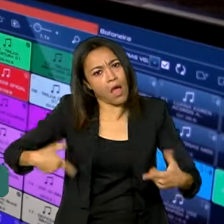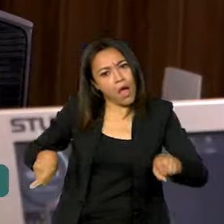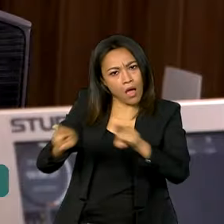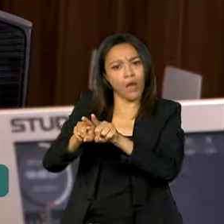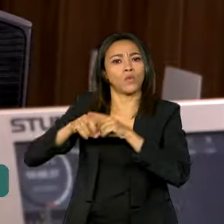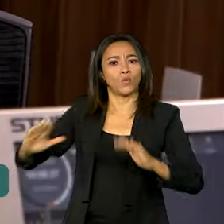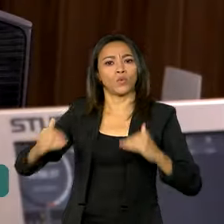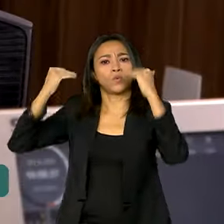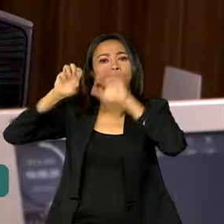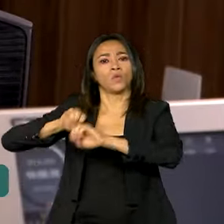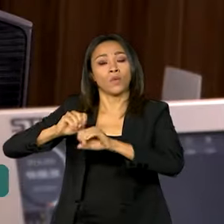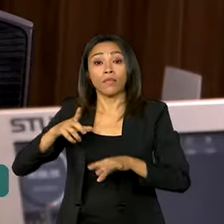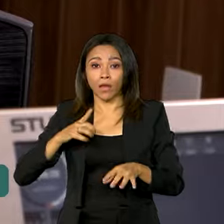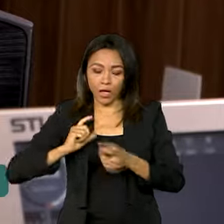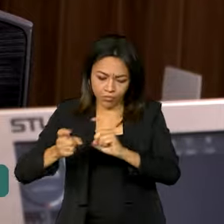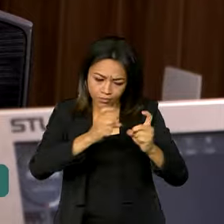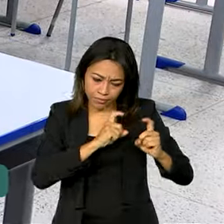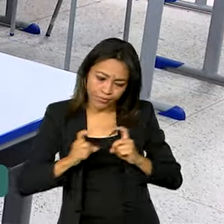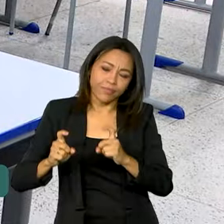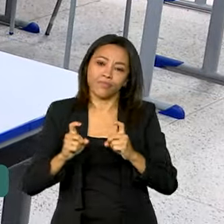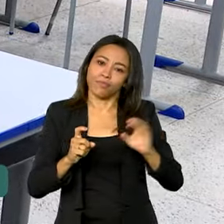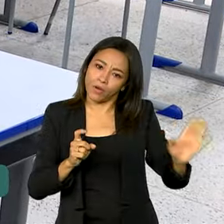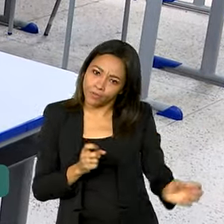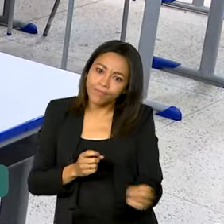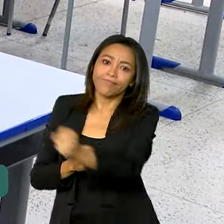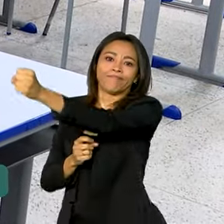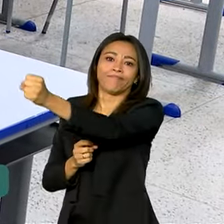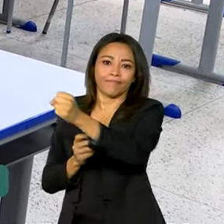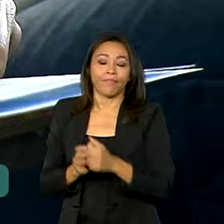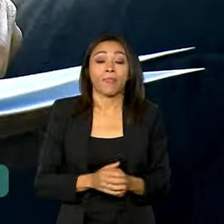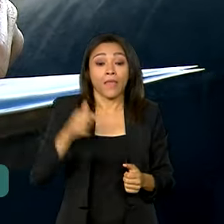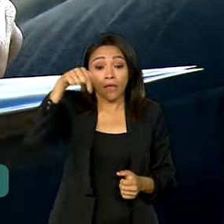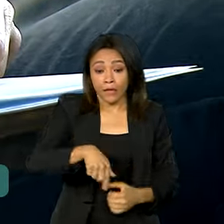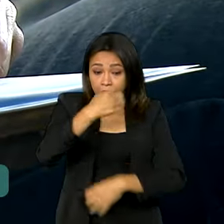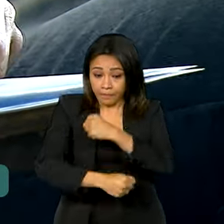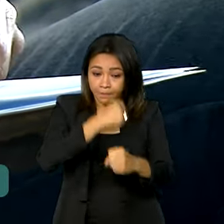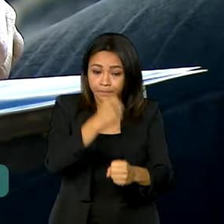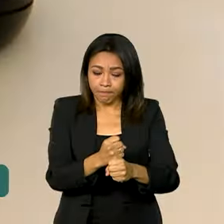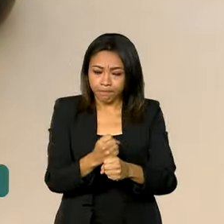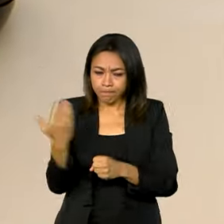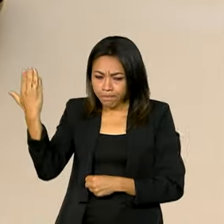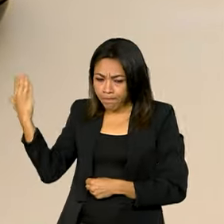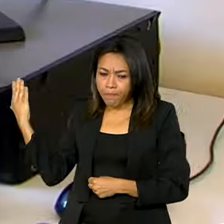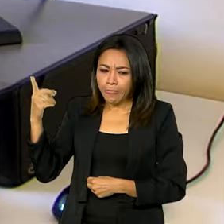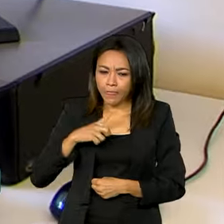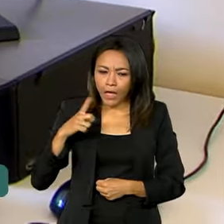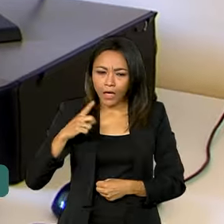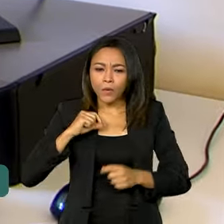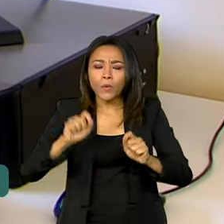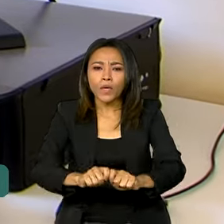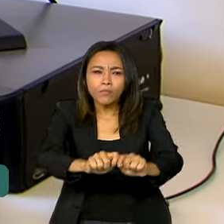mas que tem uma gestão independente do acesso. Esse ano, os participantes também podem contar com o painel